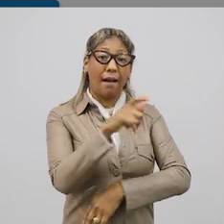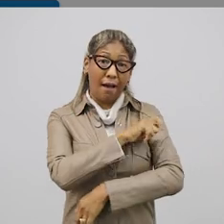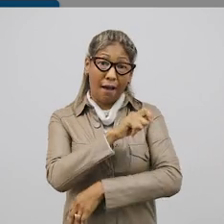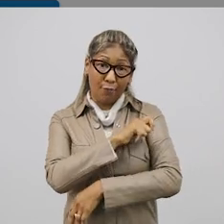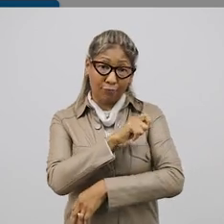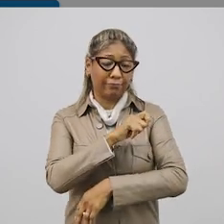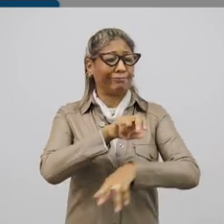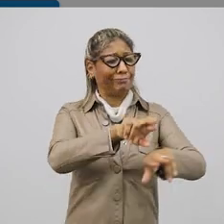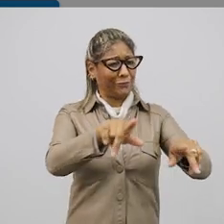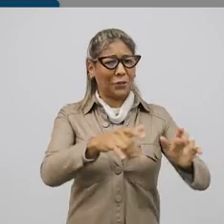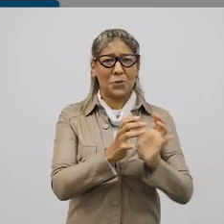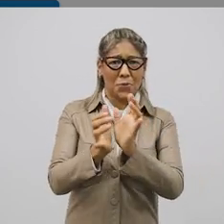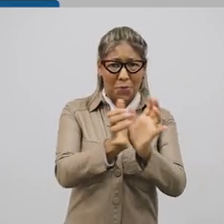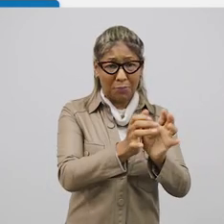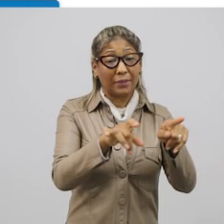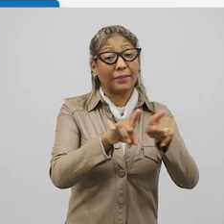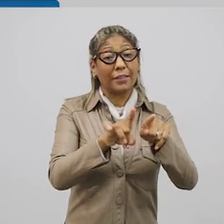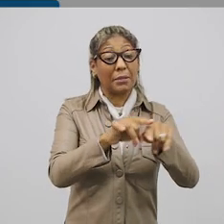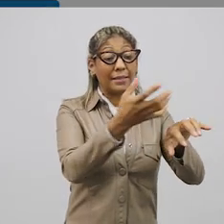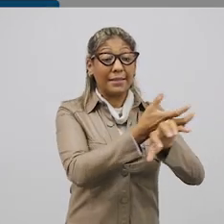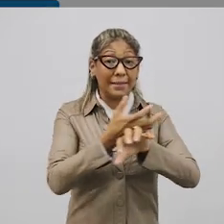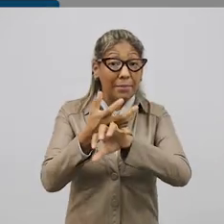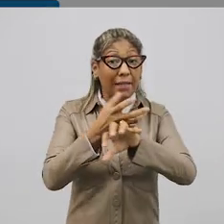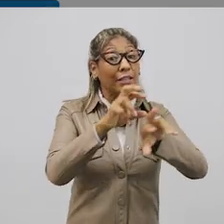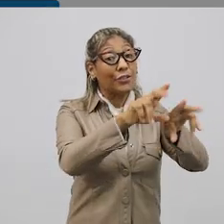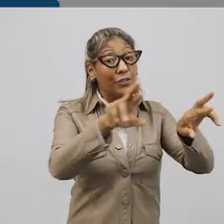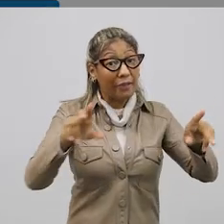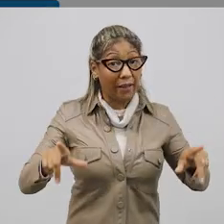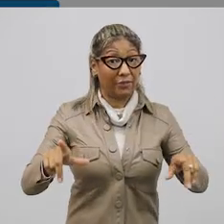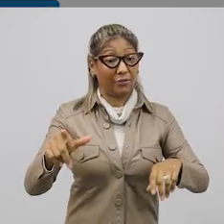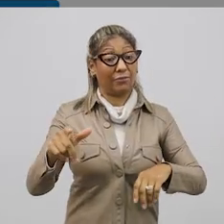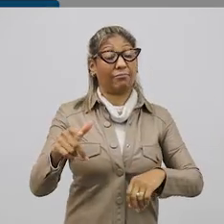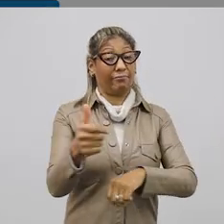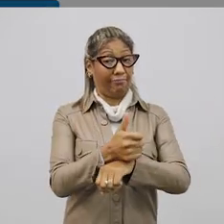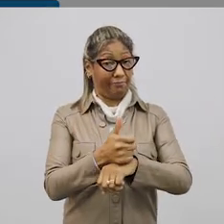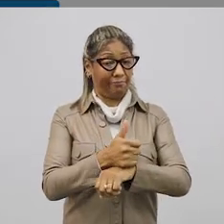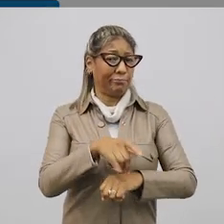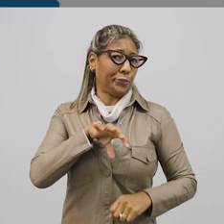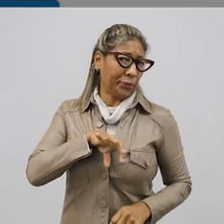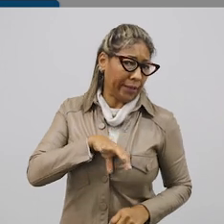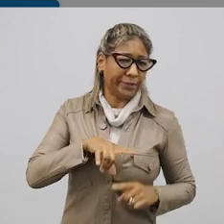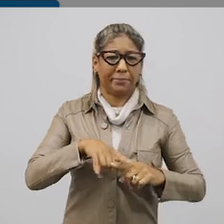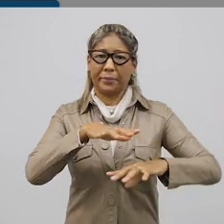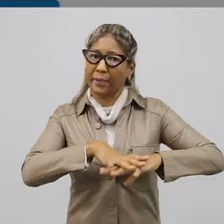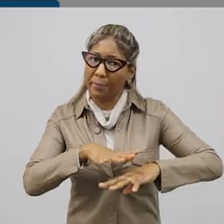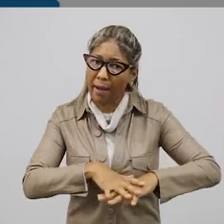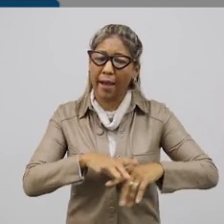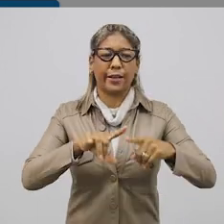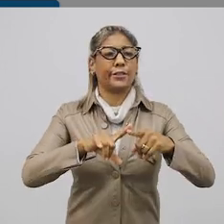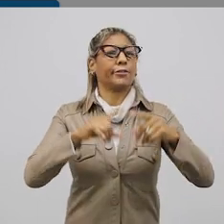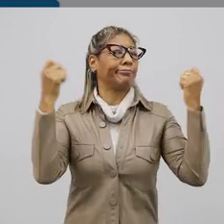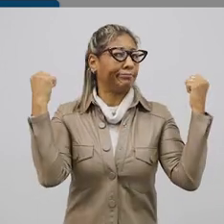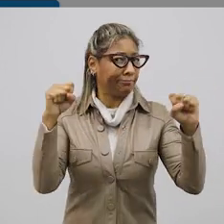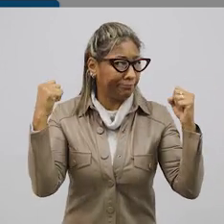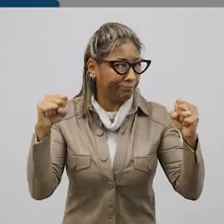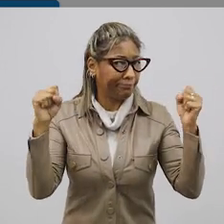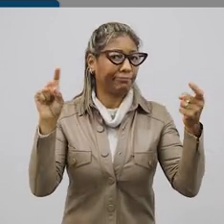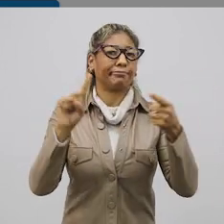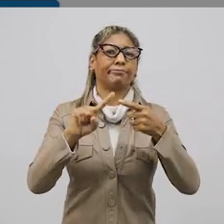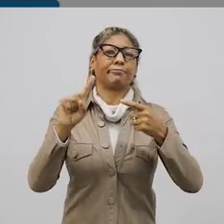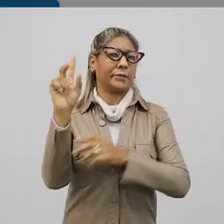-papo virtual dos alunos de várias turmas e as matérias dadas pelo profissional, como português, matemática,